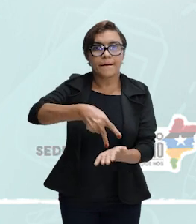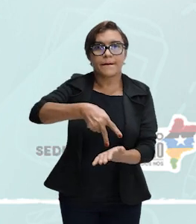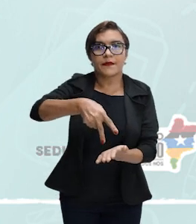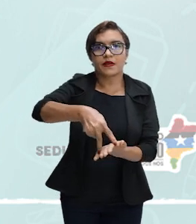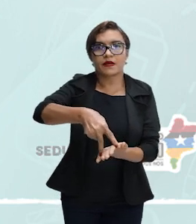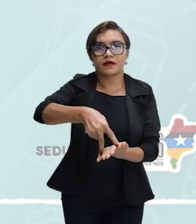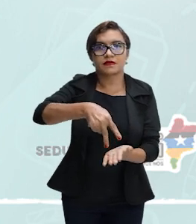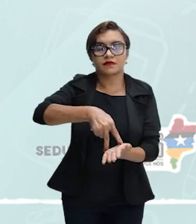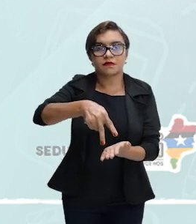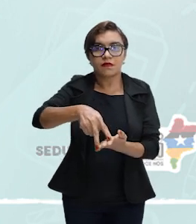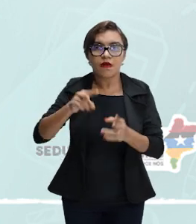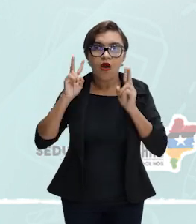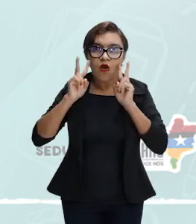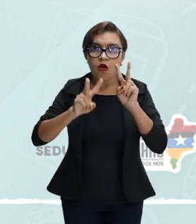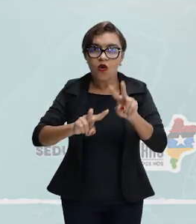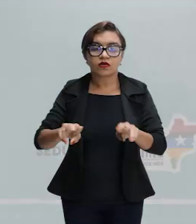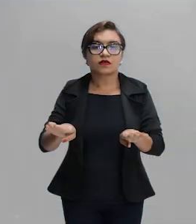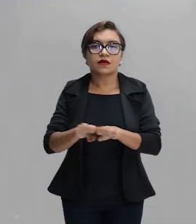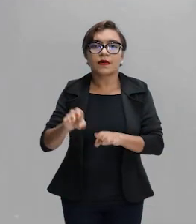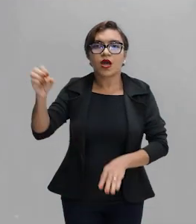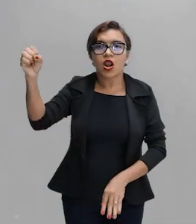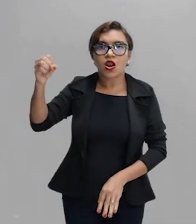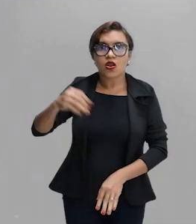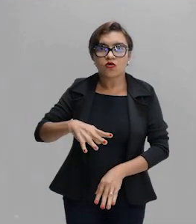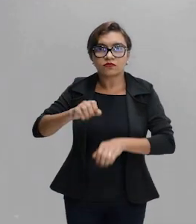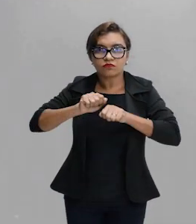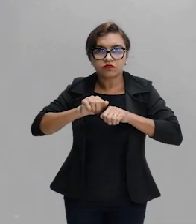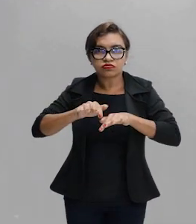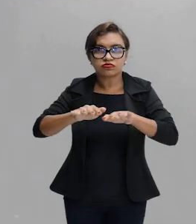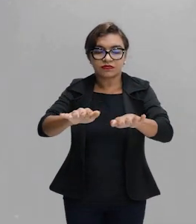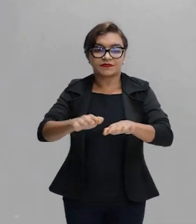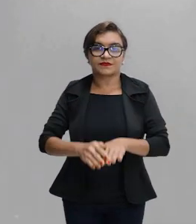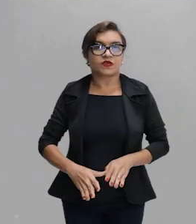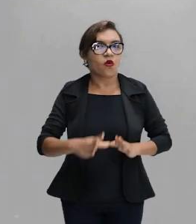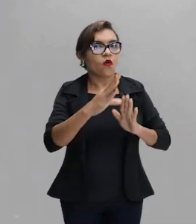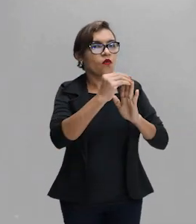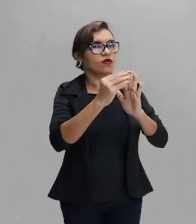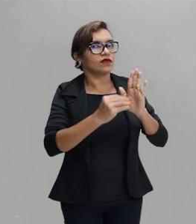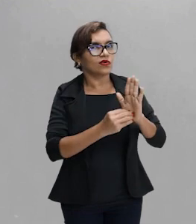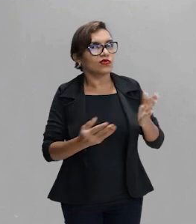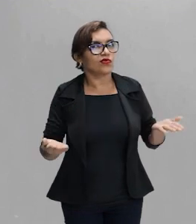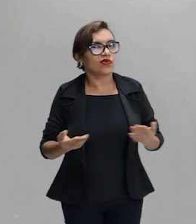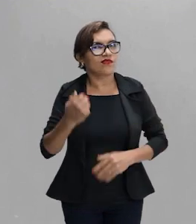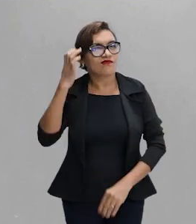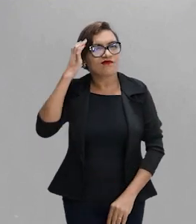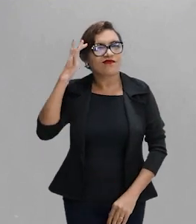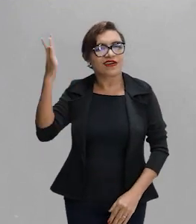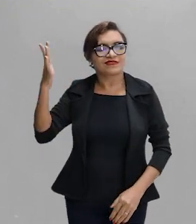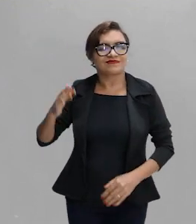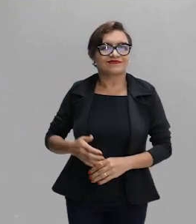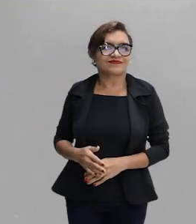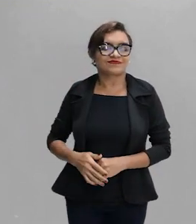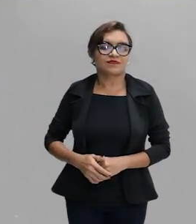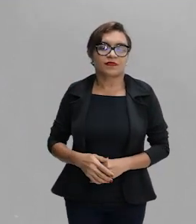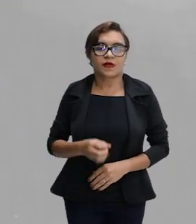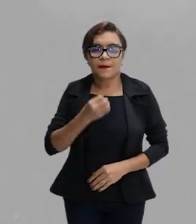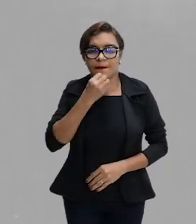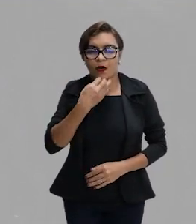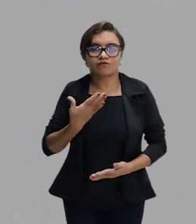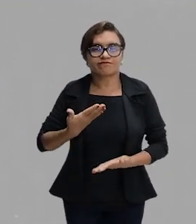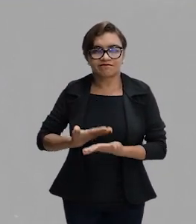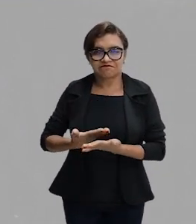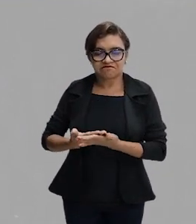dispersão da luz. Então, o conteúdo de hoje está bem facinho, está bem legal para a gente trabalhar. Então, vamos lá.